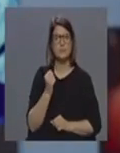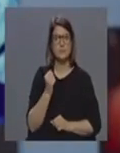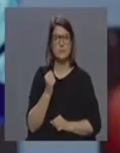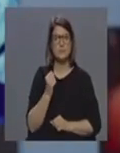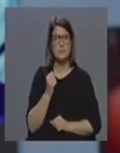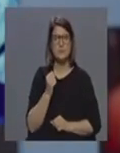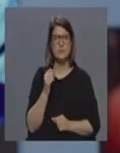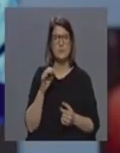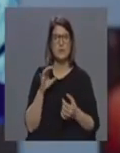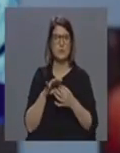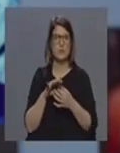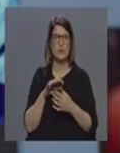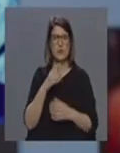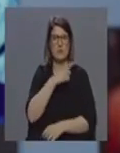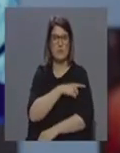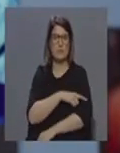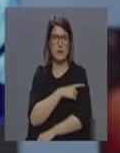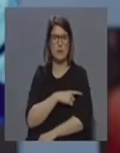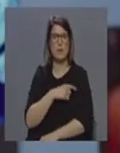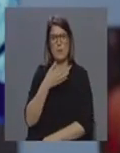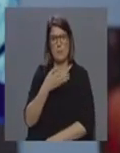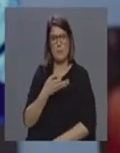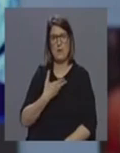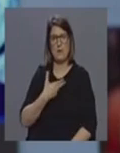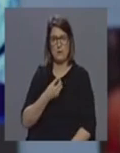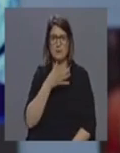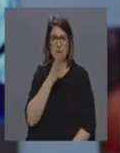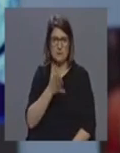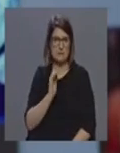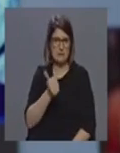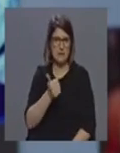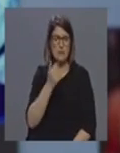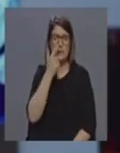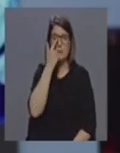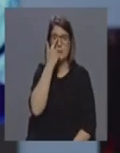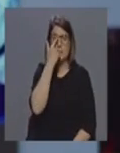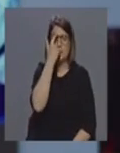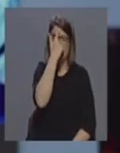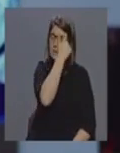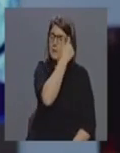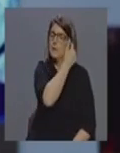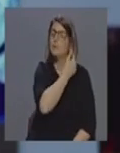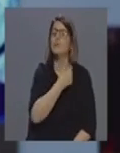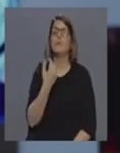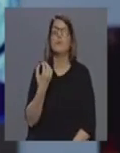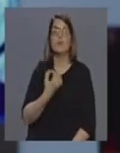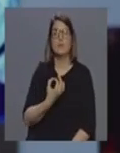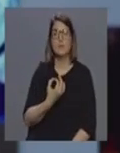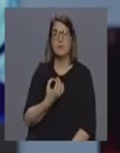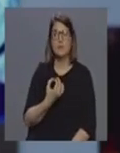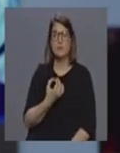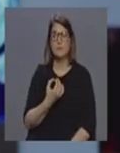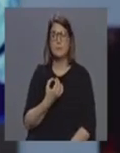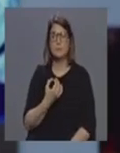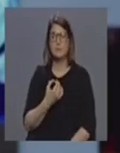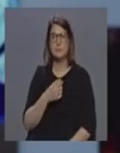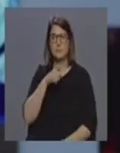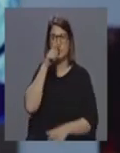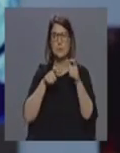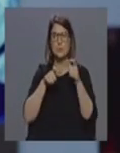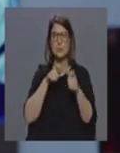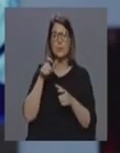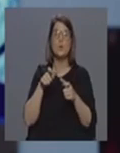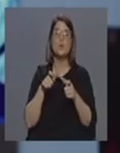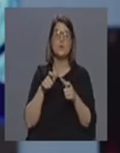que o Info Pedro está a dizer reconhecendo também que efetivamente haverá necessidade de reforçar também o quadro de pessoal também